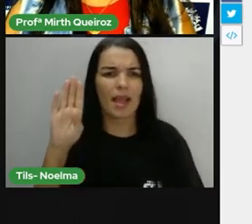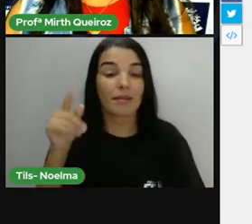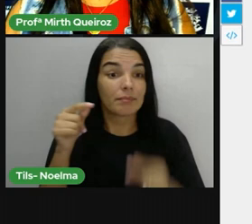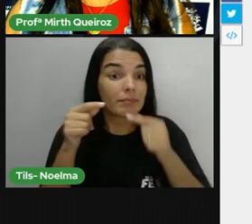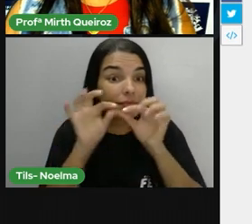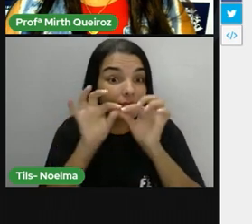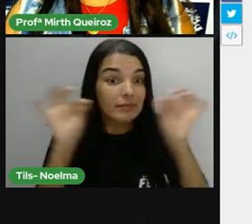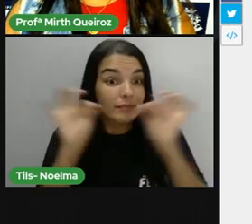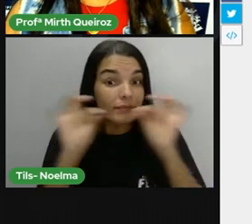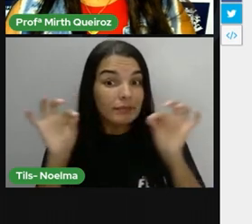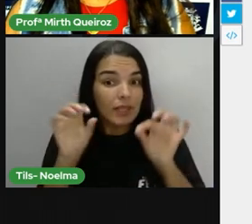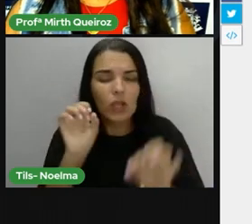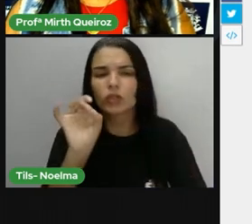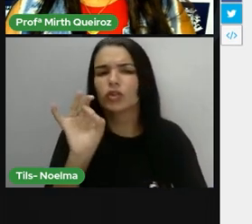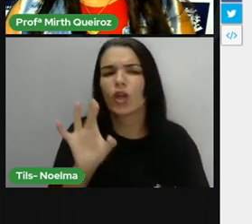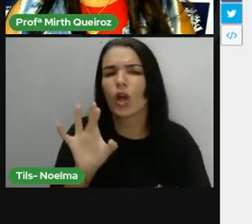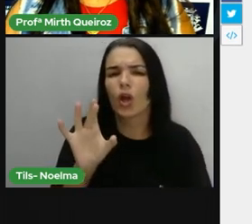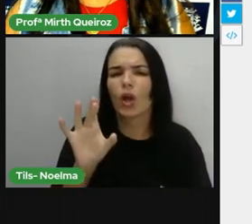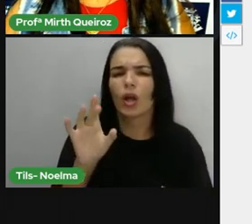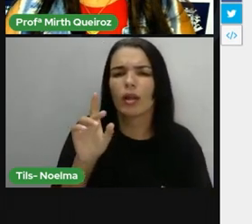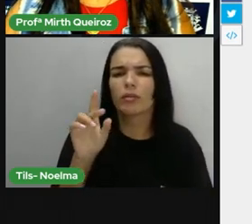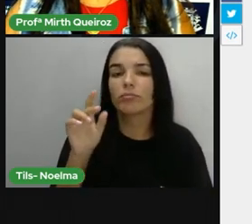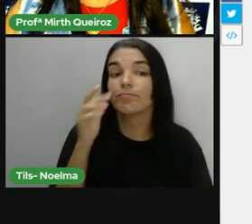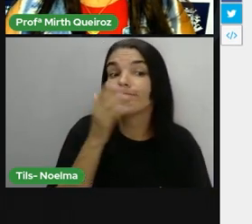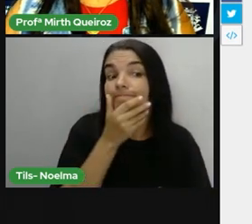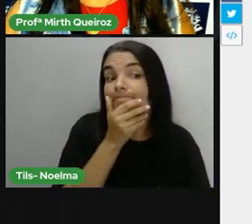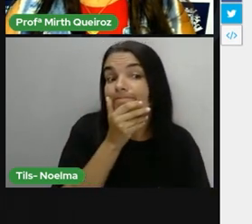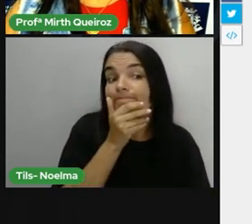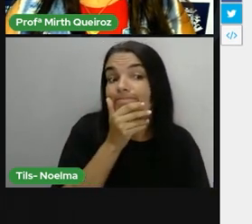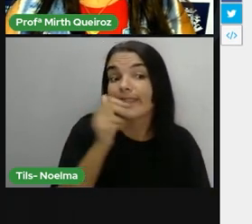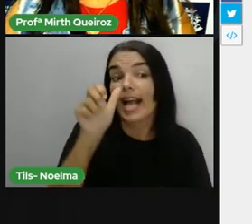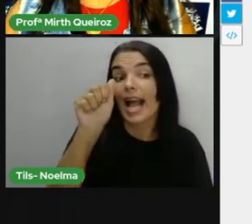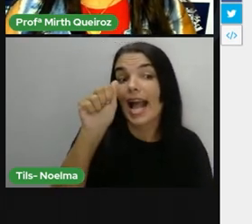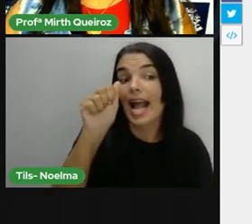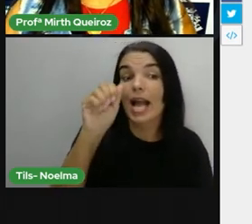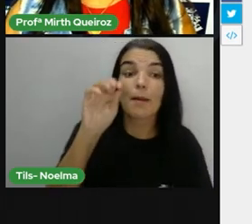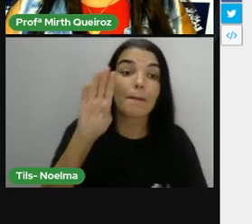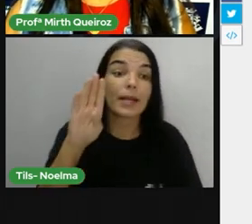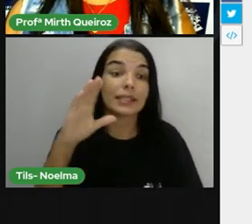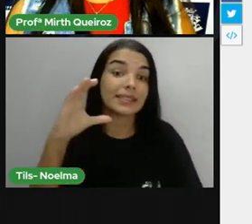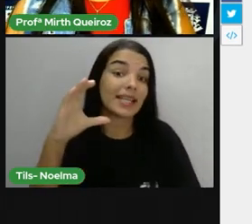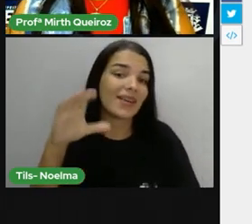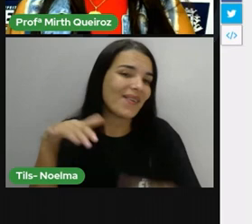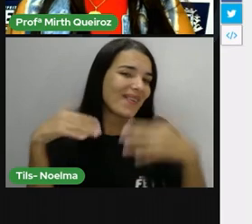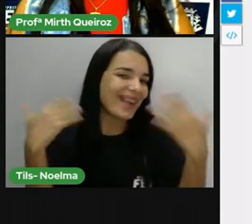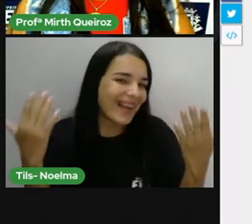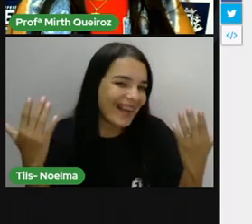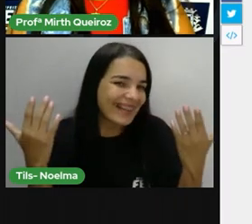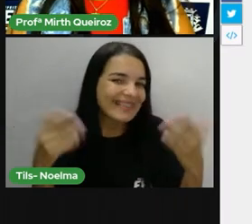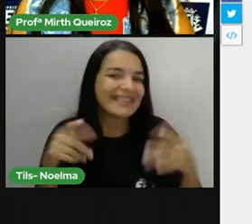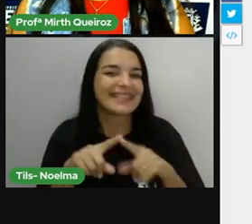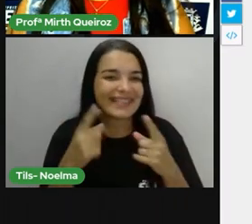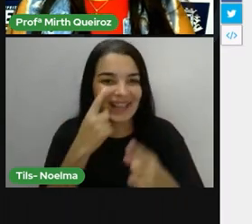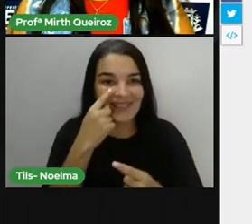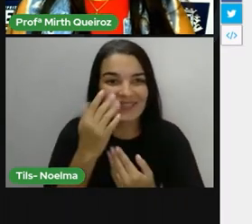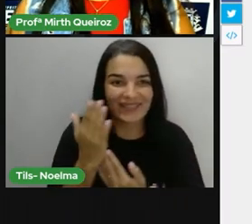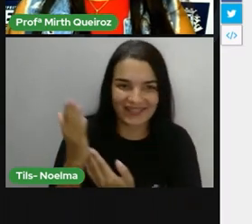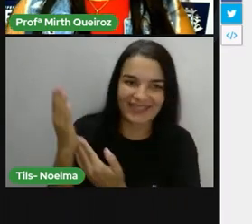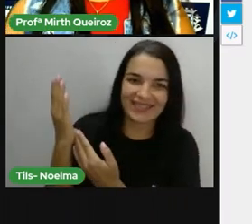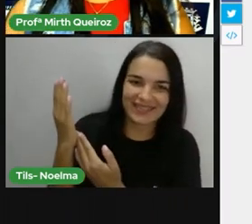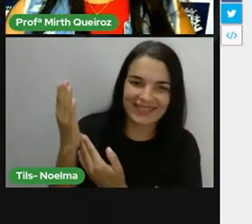estrofes? Ou somente estrofes? Hum... Versos e estrofes. Acerto?